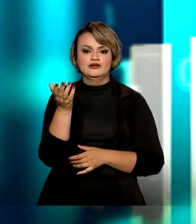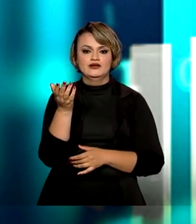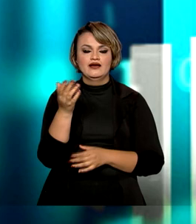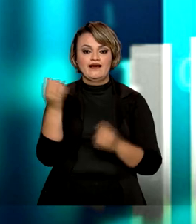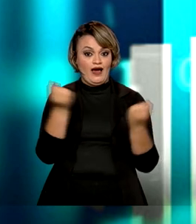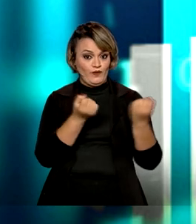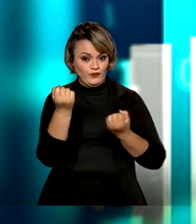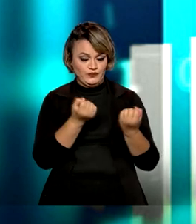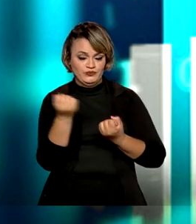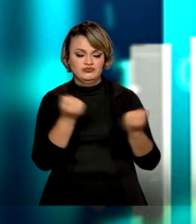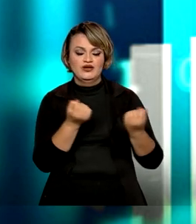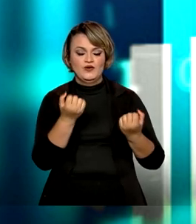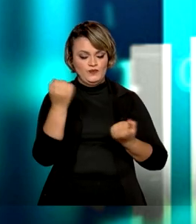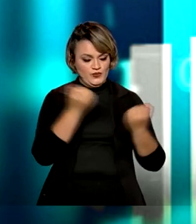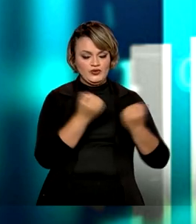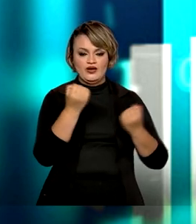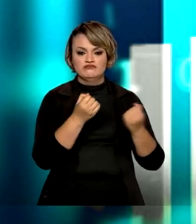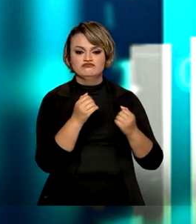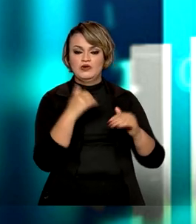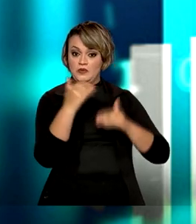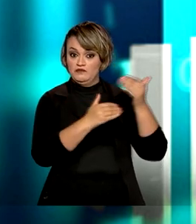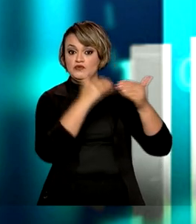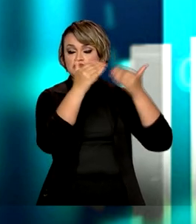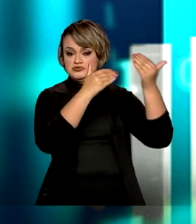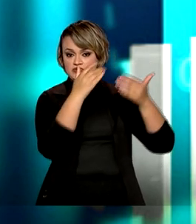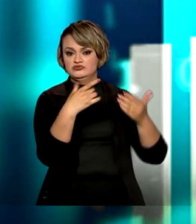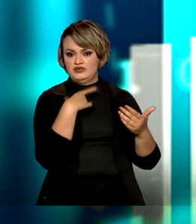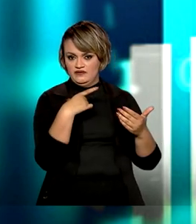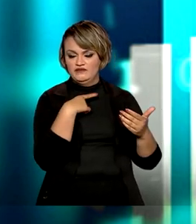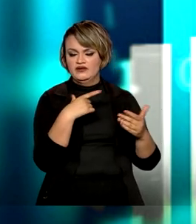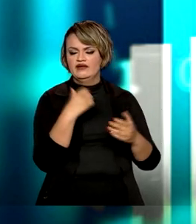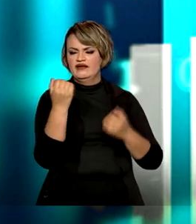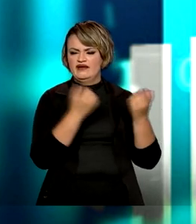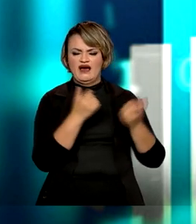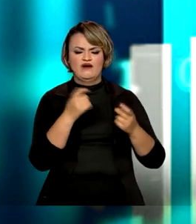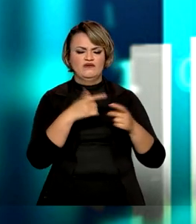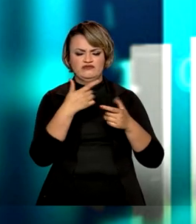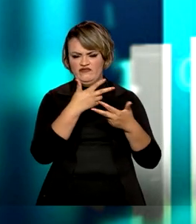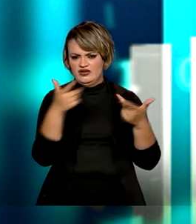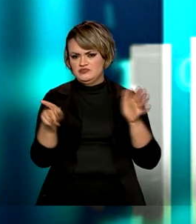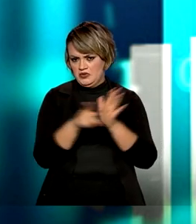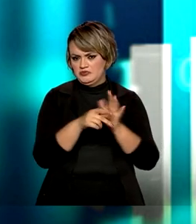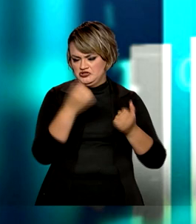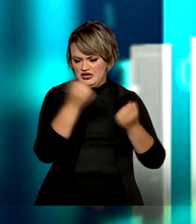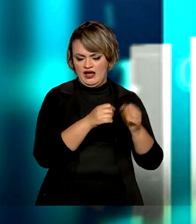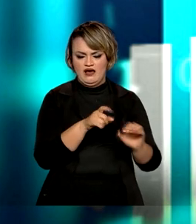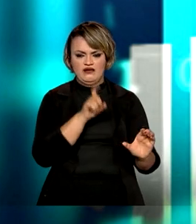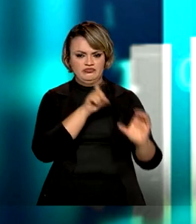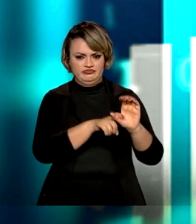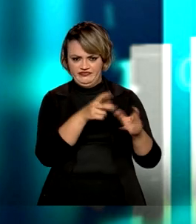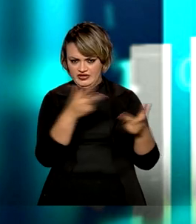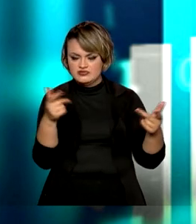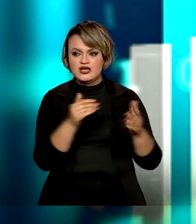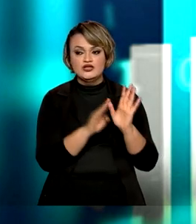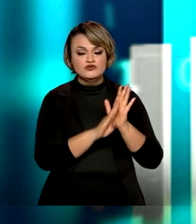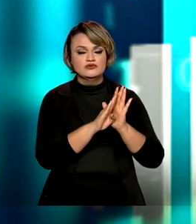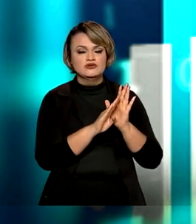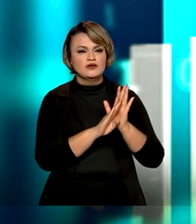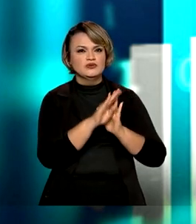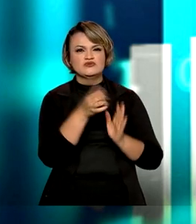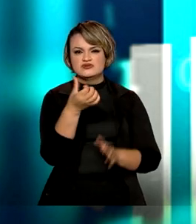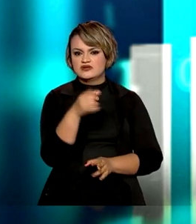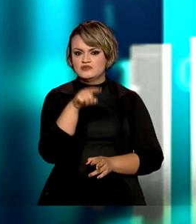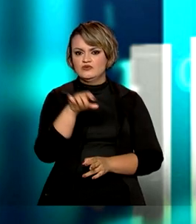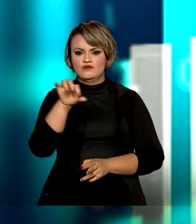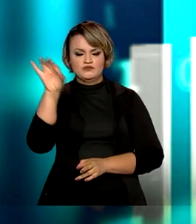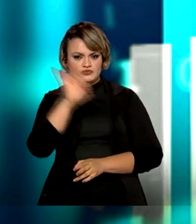veículos, quando houve um crescimento, aí incluído também carrocerias, reboques, etc., que houve um crescimento de 6,9%,